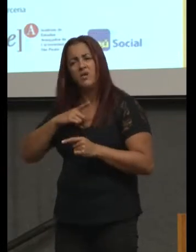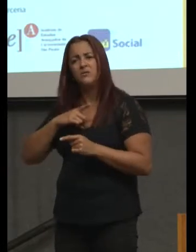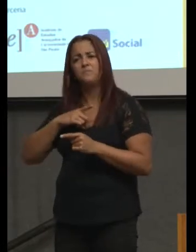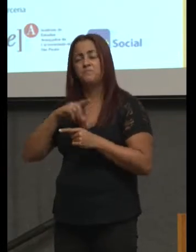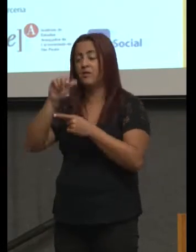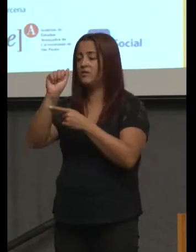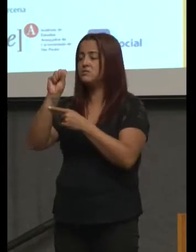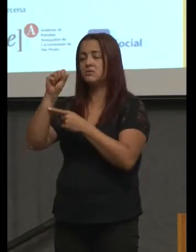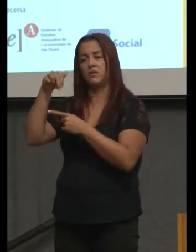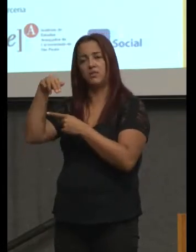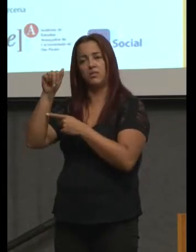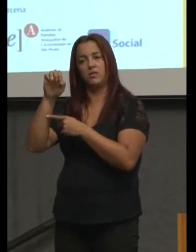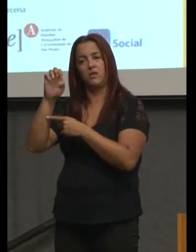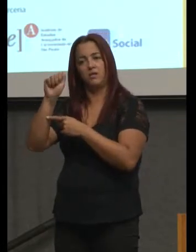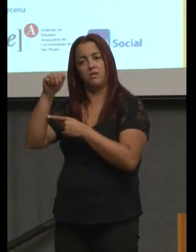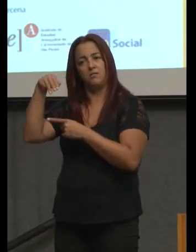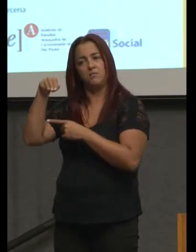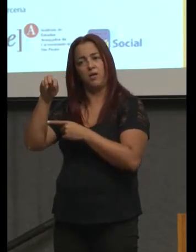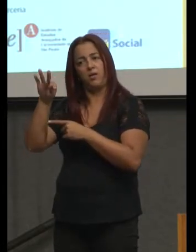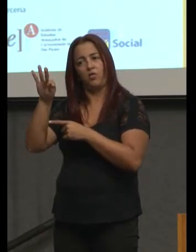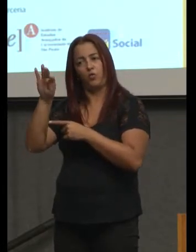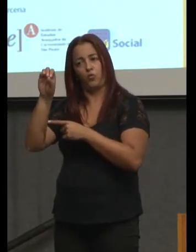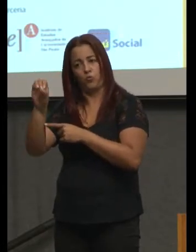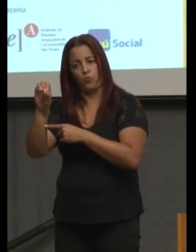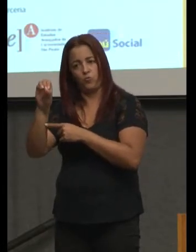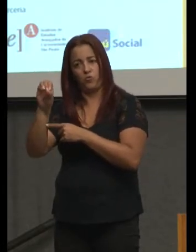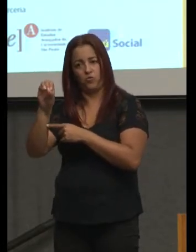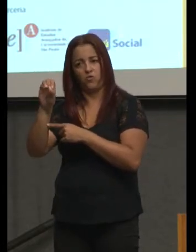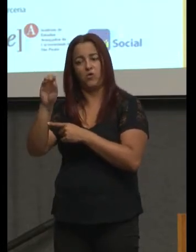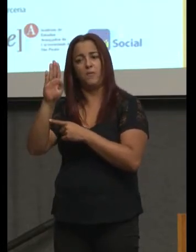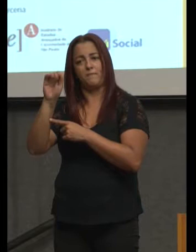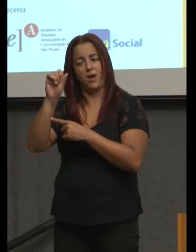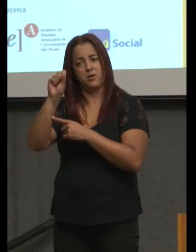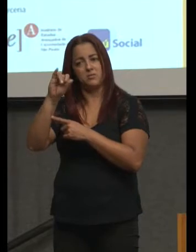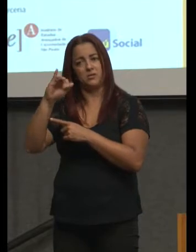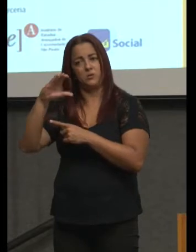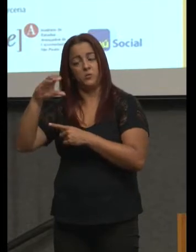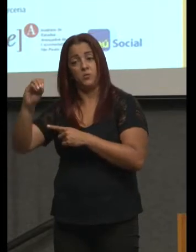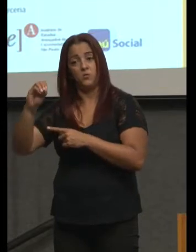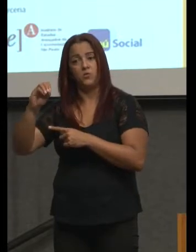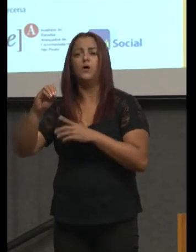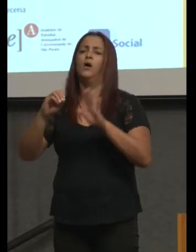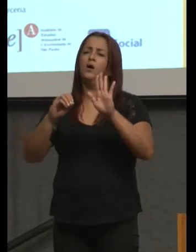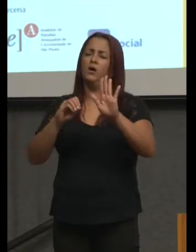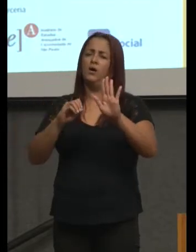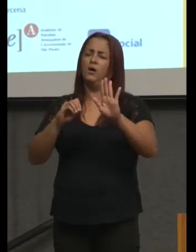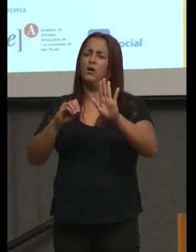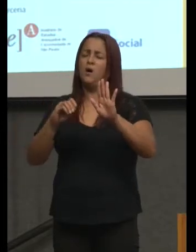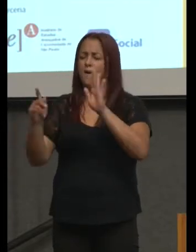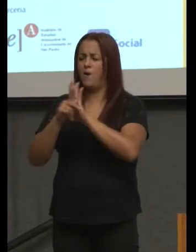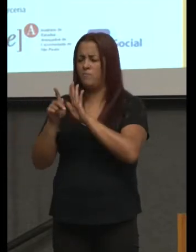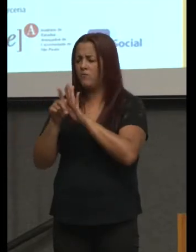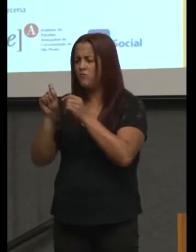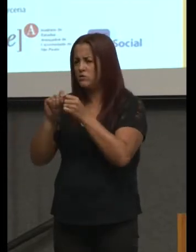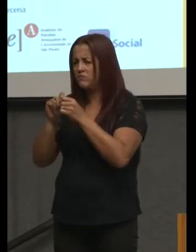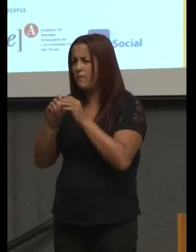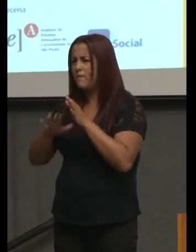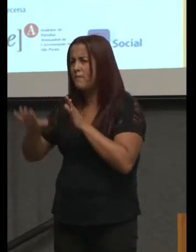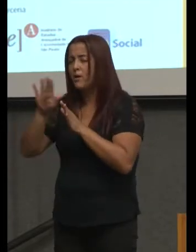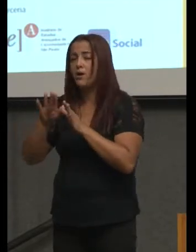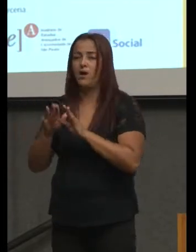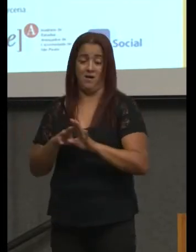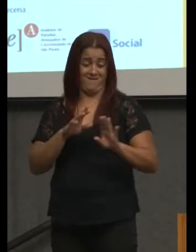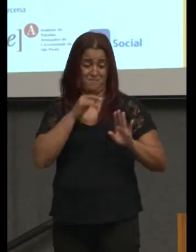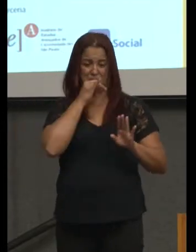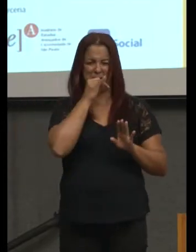elementos para construir o IDH do seu bairro. Depois que você tiver feito isso, o IDH não é mais uma fórmula